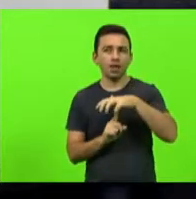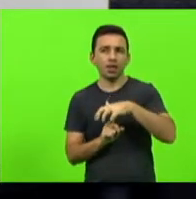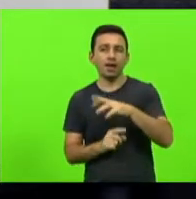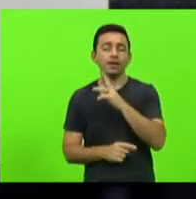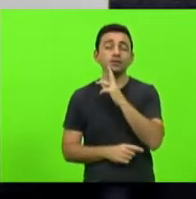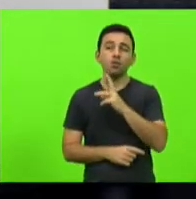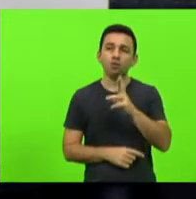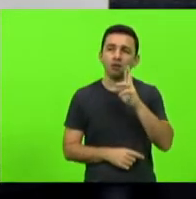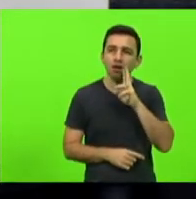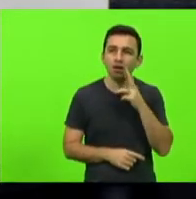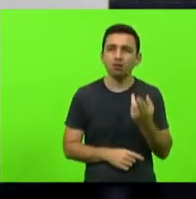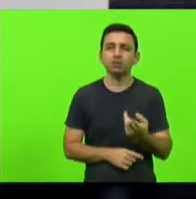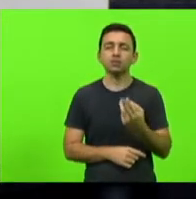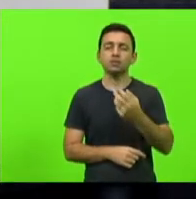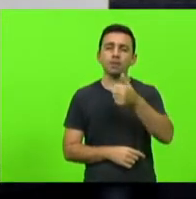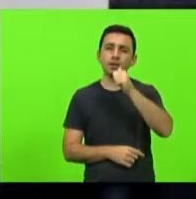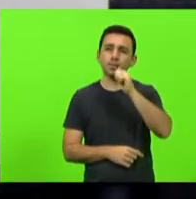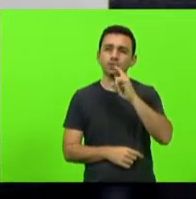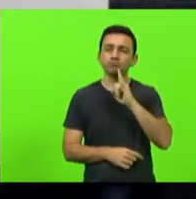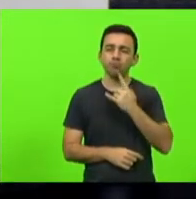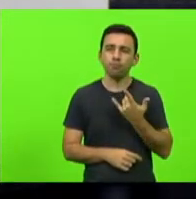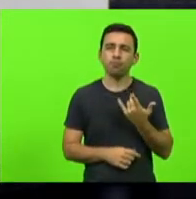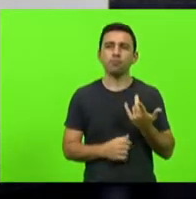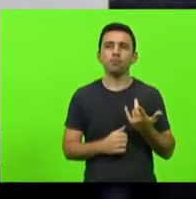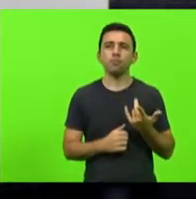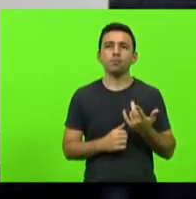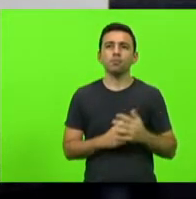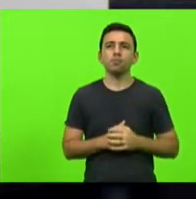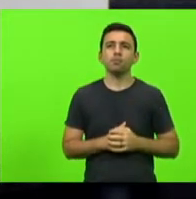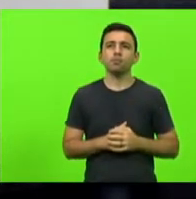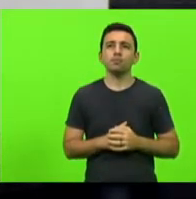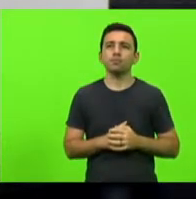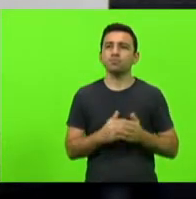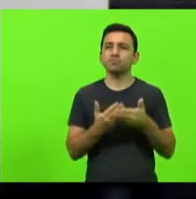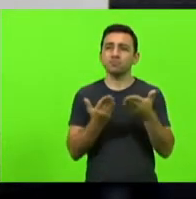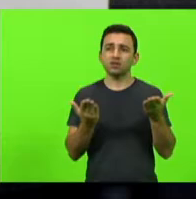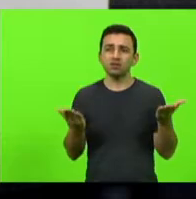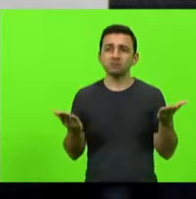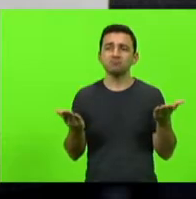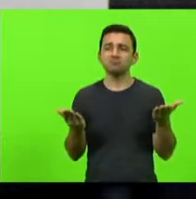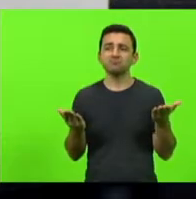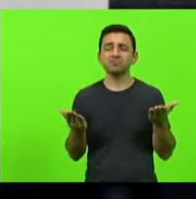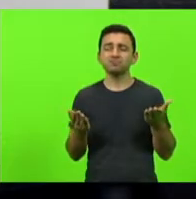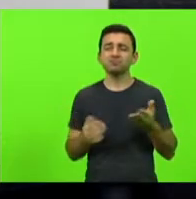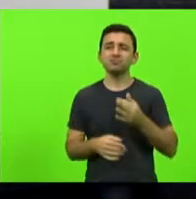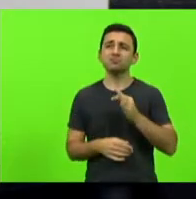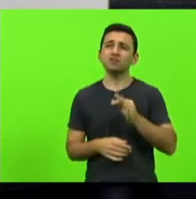e bebidas alcoólicas, não faz nada mais do que